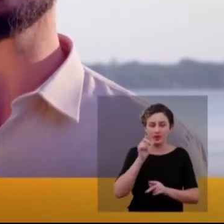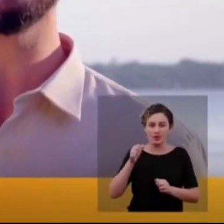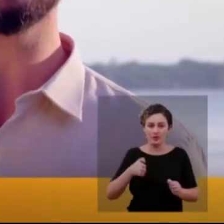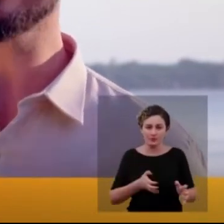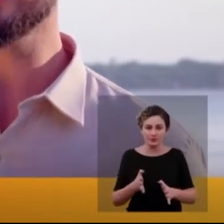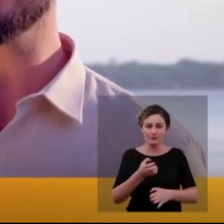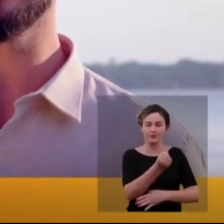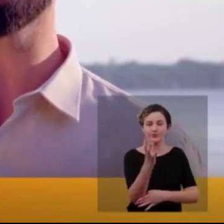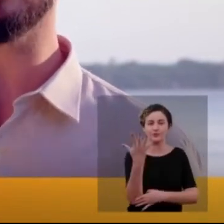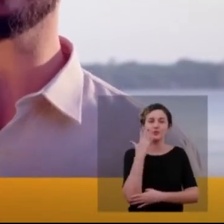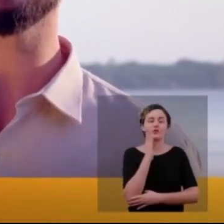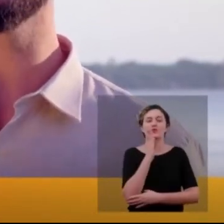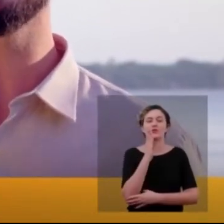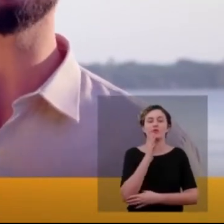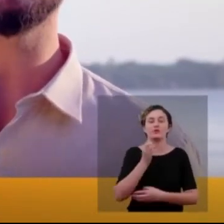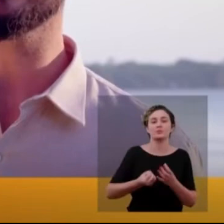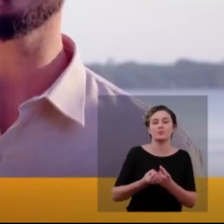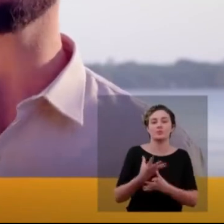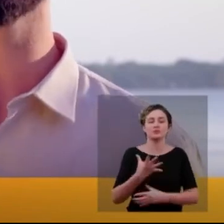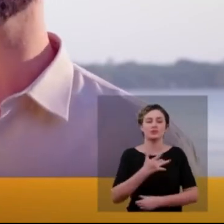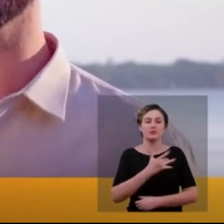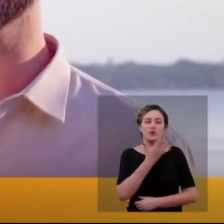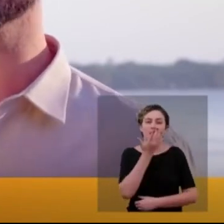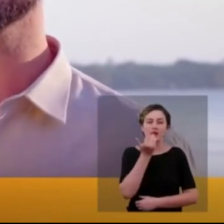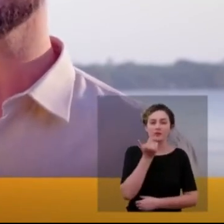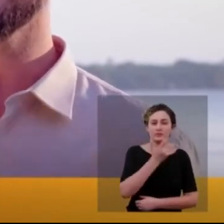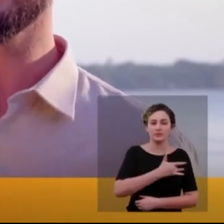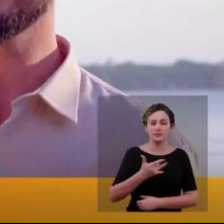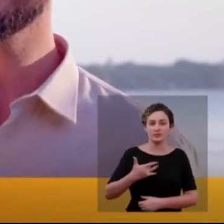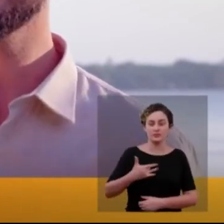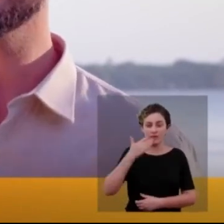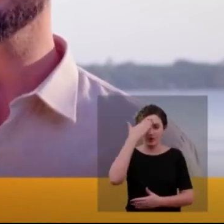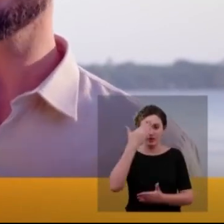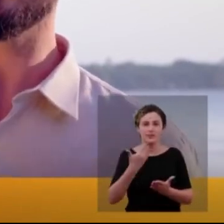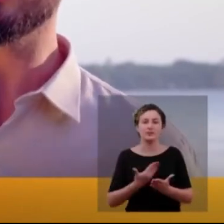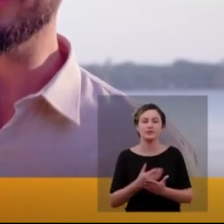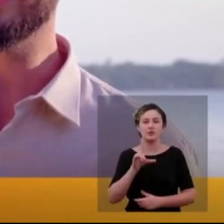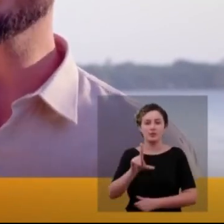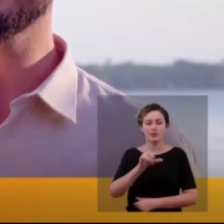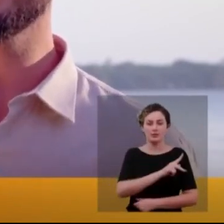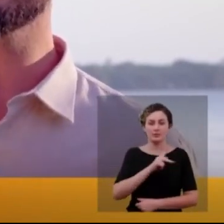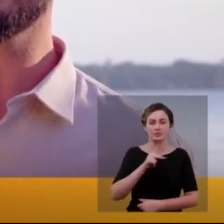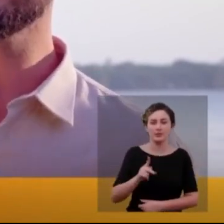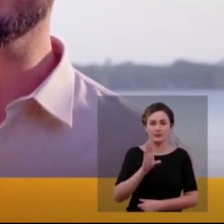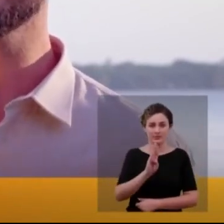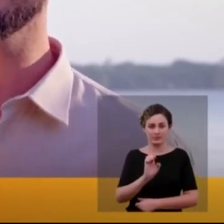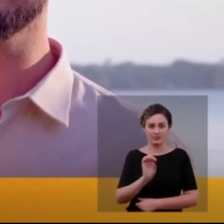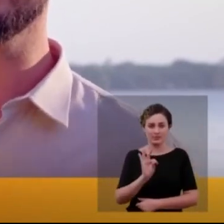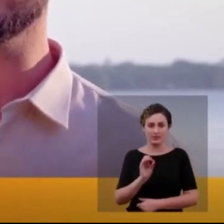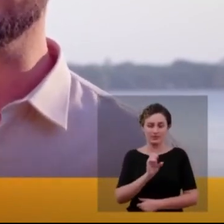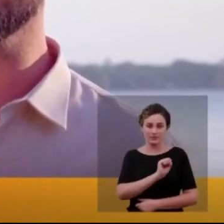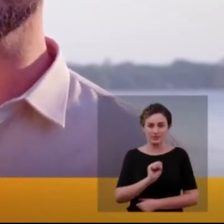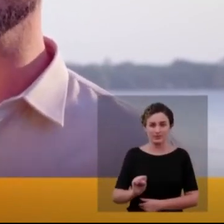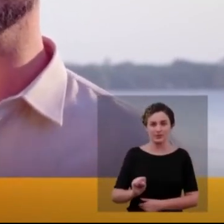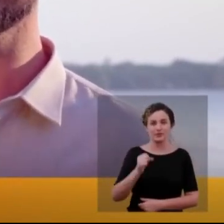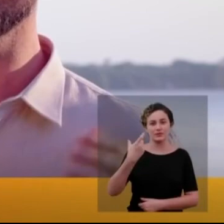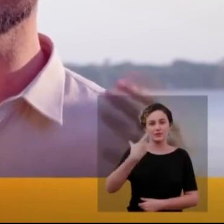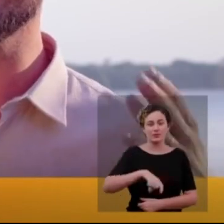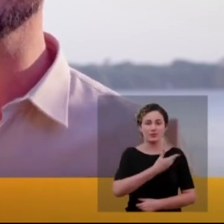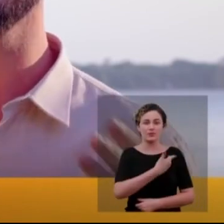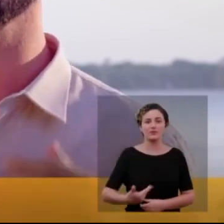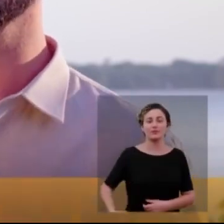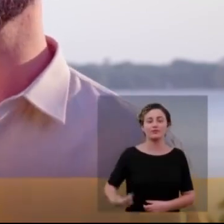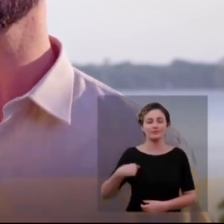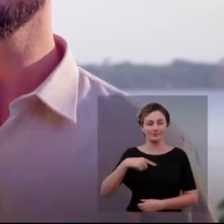e da floresta, com educação do campo, agroecologia e produção de alimentos saudáveis. Acredite, com Lula presidente, Beto Faro senador e Adolfo governador,